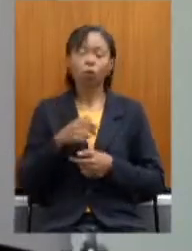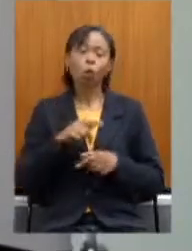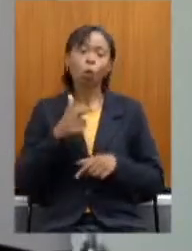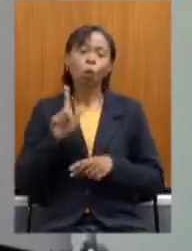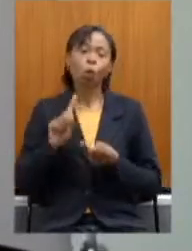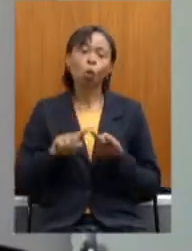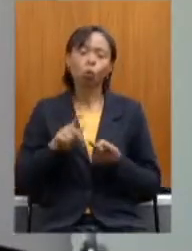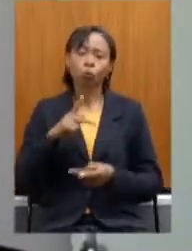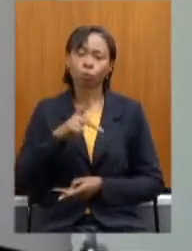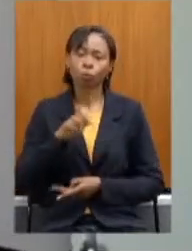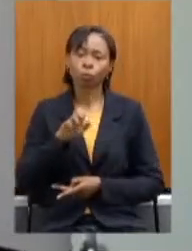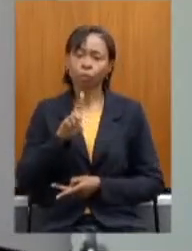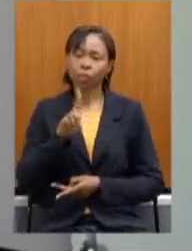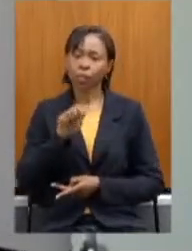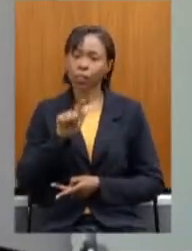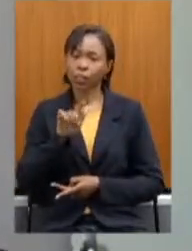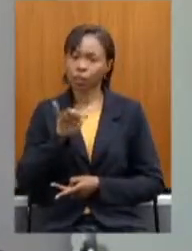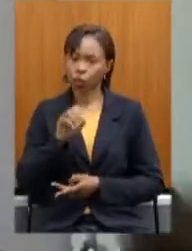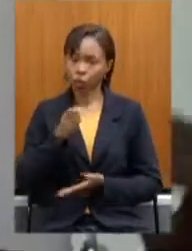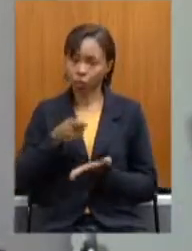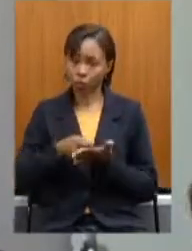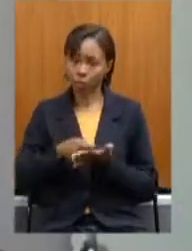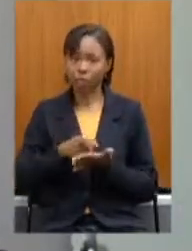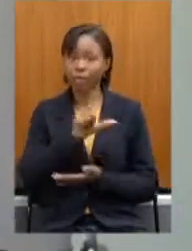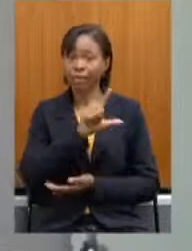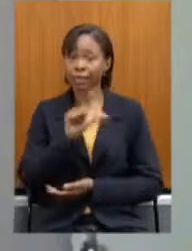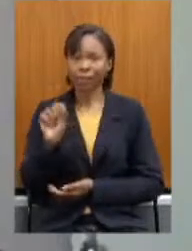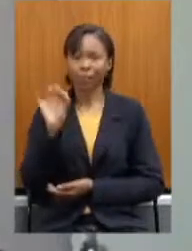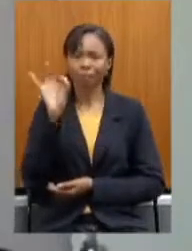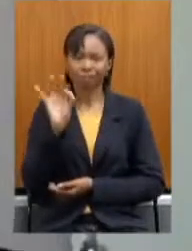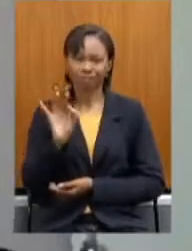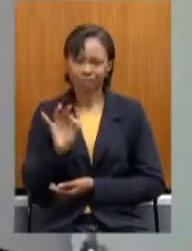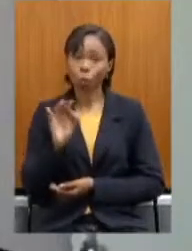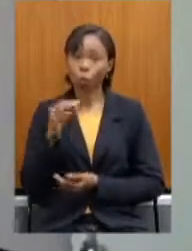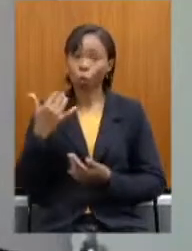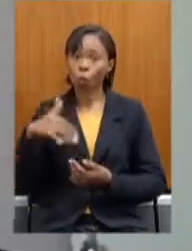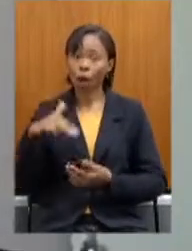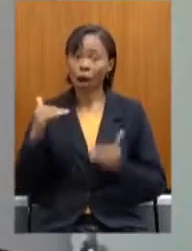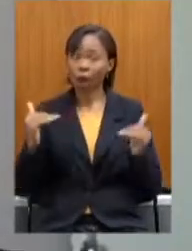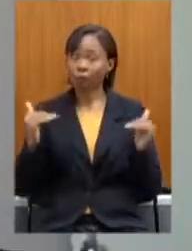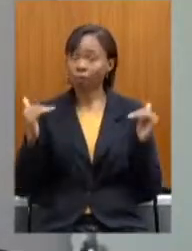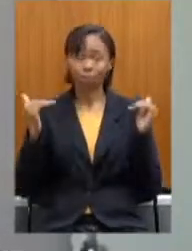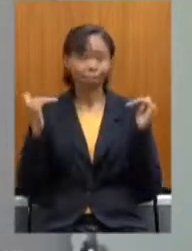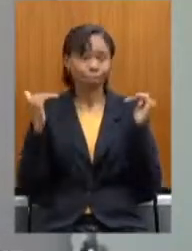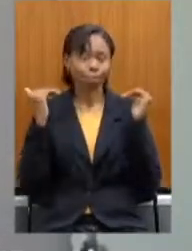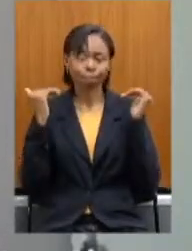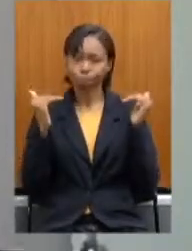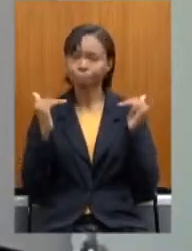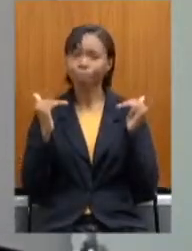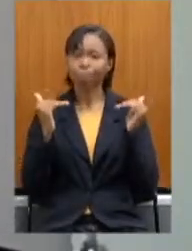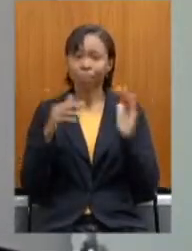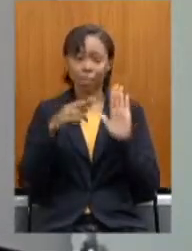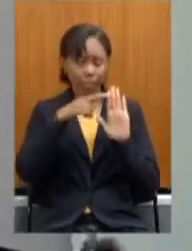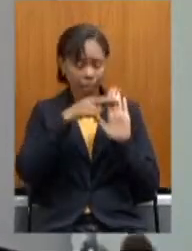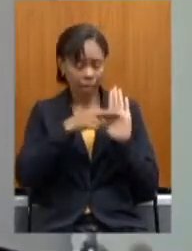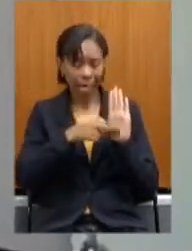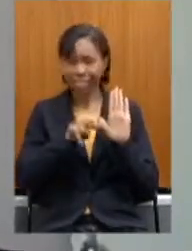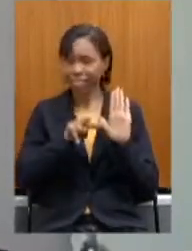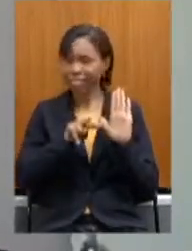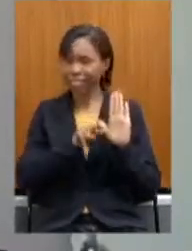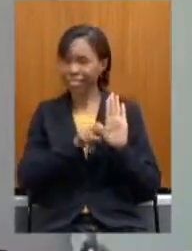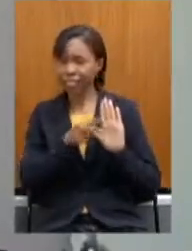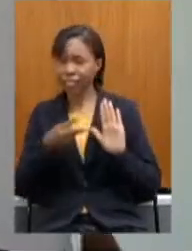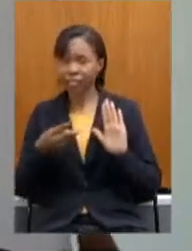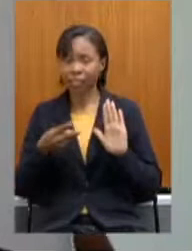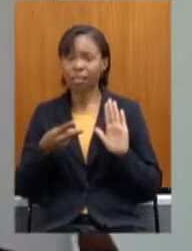ficou fixado em 100%, que é extremamente alto, as regras de transição são extremamente